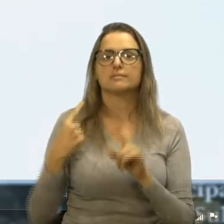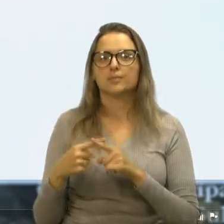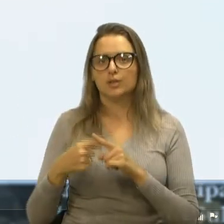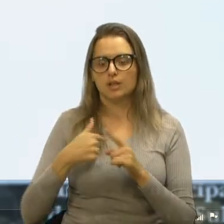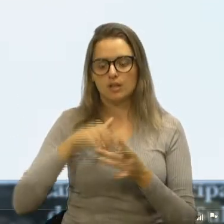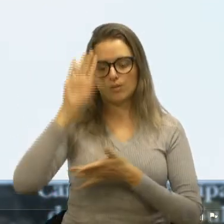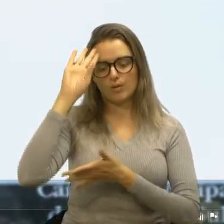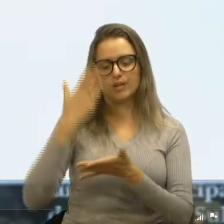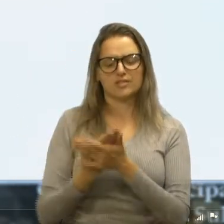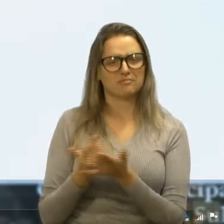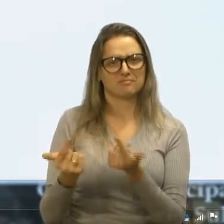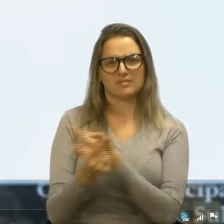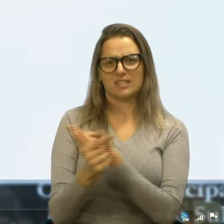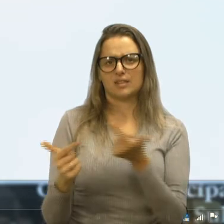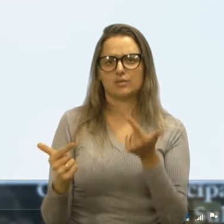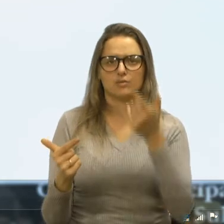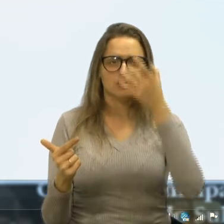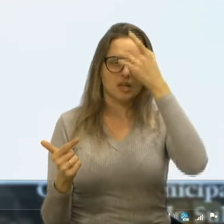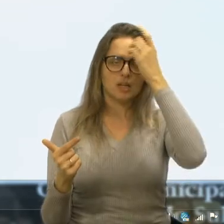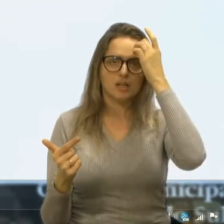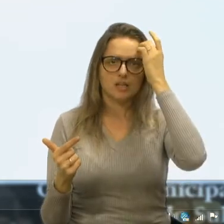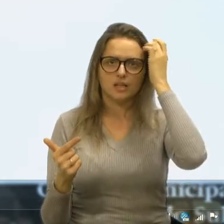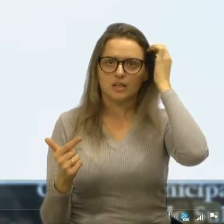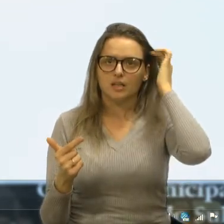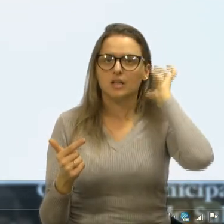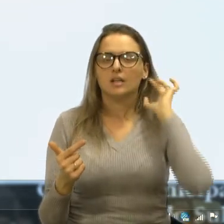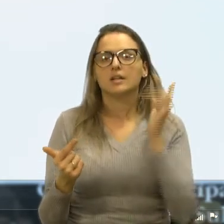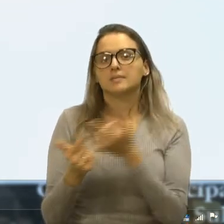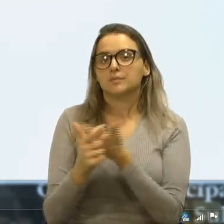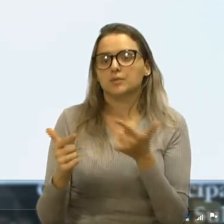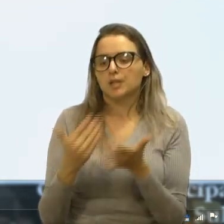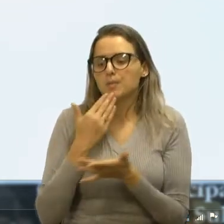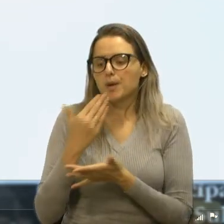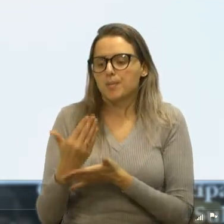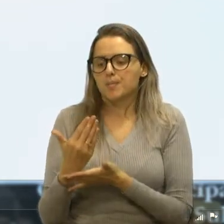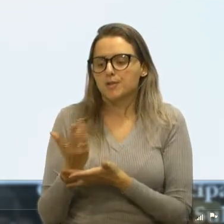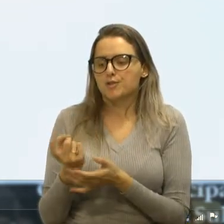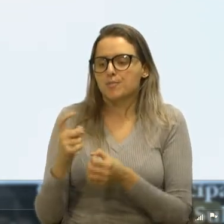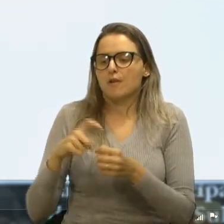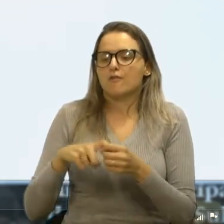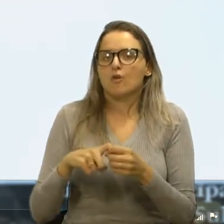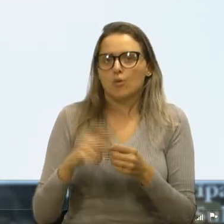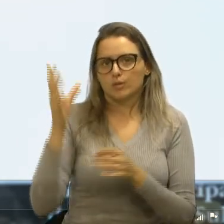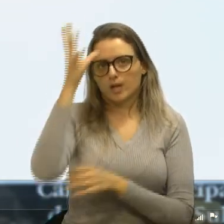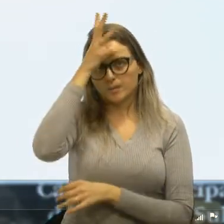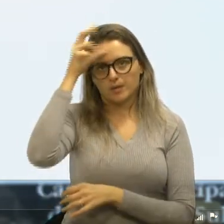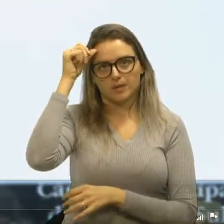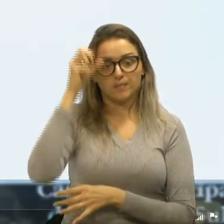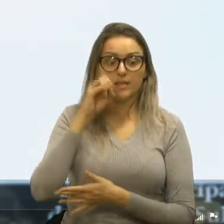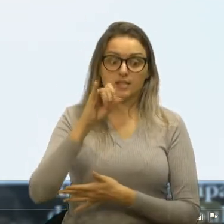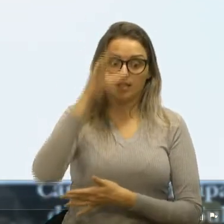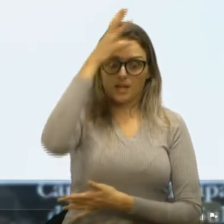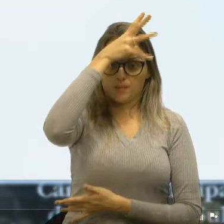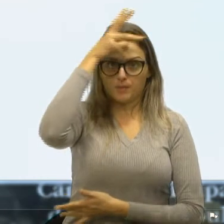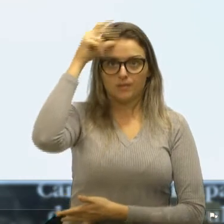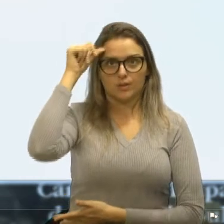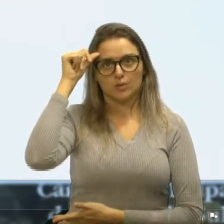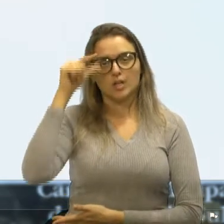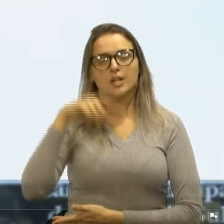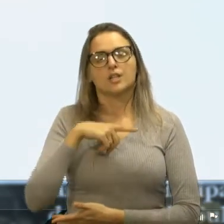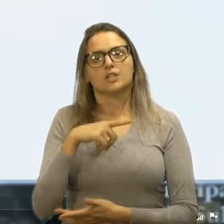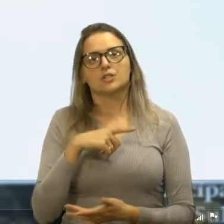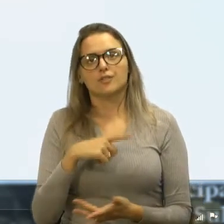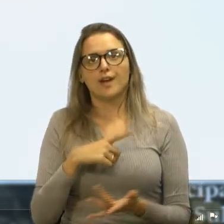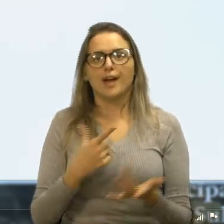eu que não haveria motivo para pedir aquele prédio. Caso o município tivesse ali a